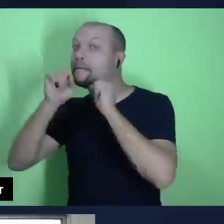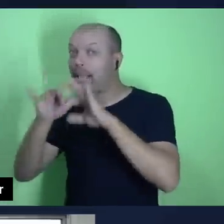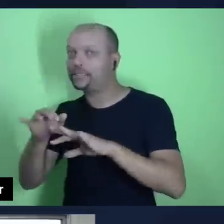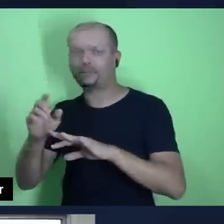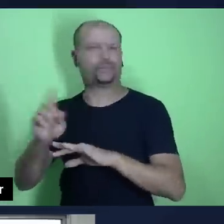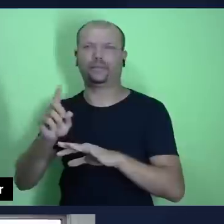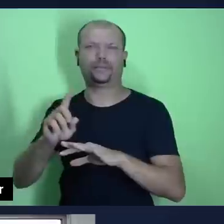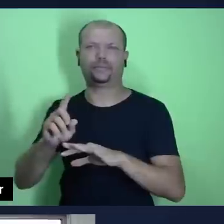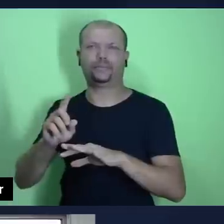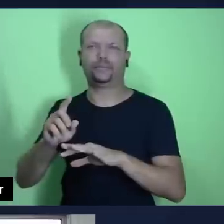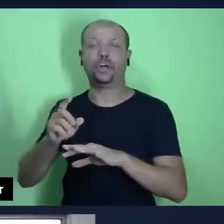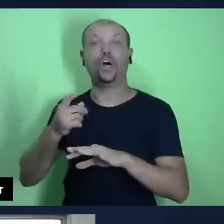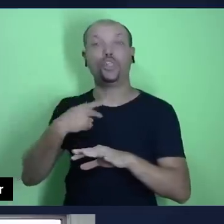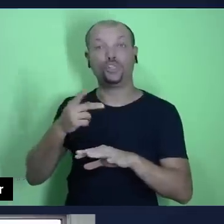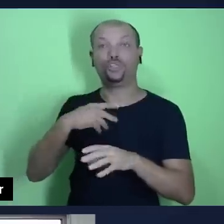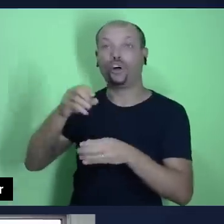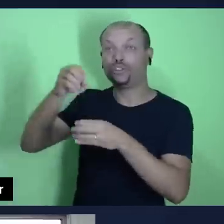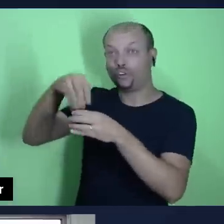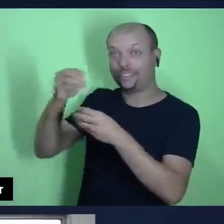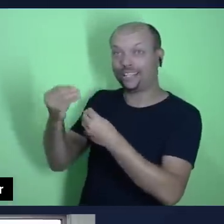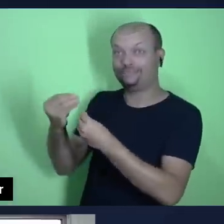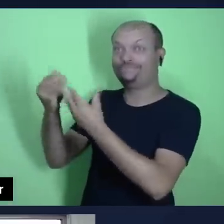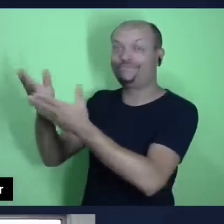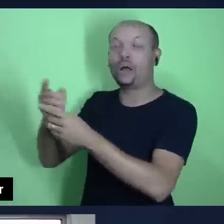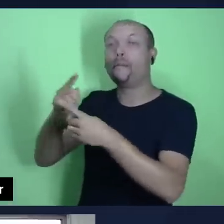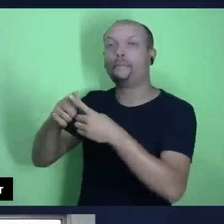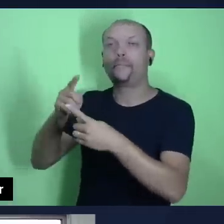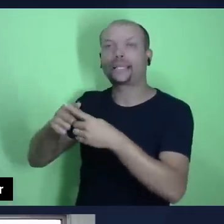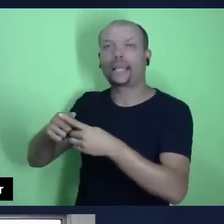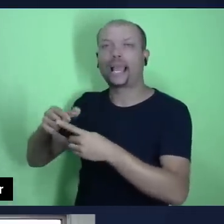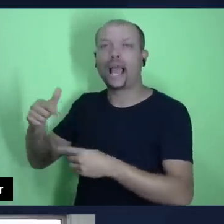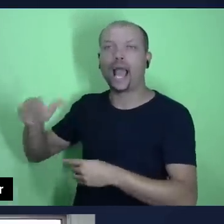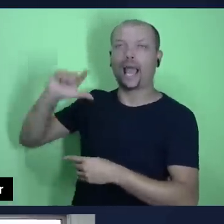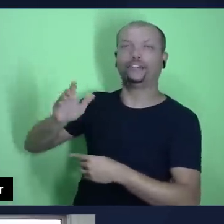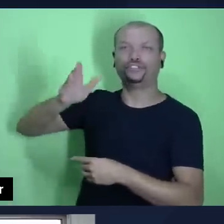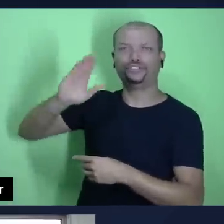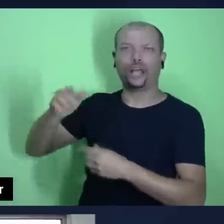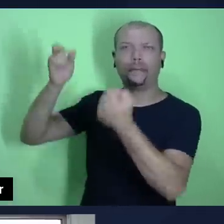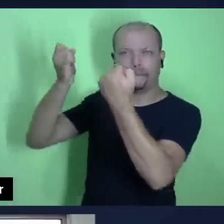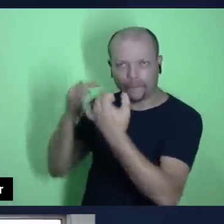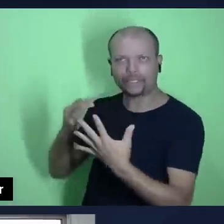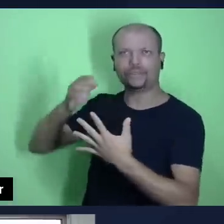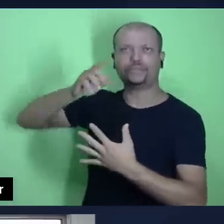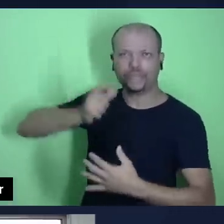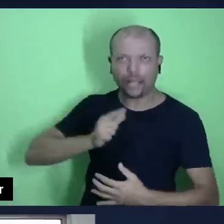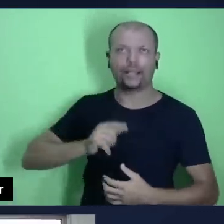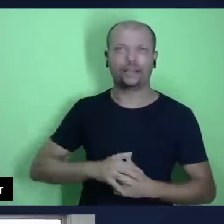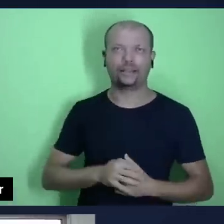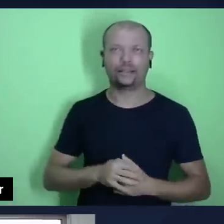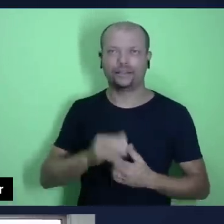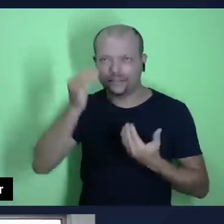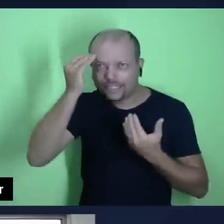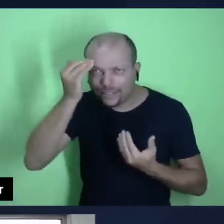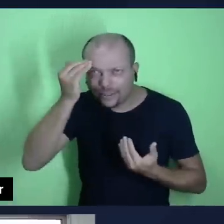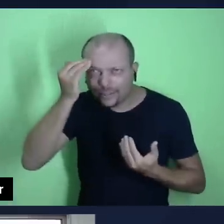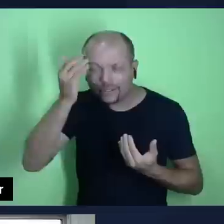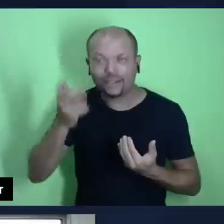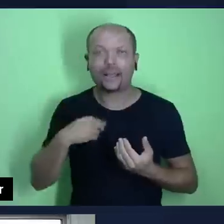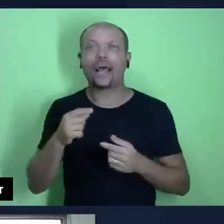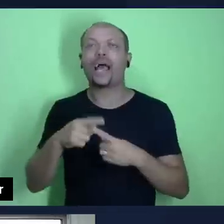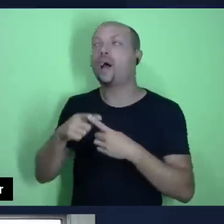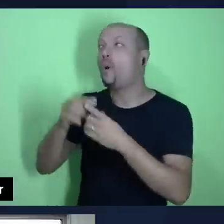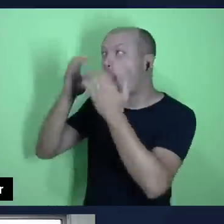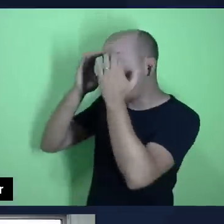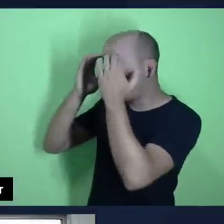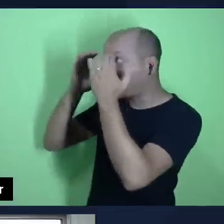É o mesmo critério da salvação, por exemplo, eu obedeço a Deus não para alcançar a salvação, eu obedeço a lei de Deus porque eu já fui